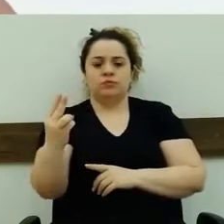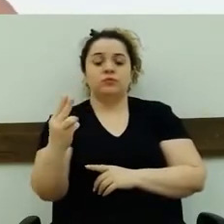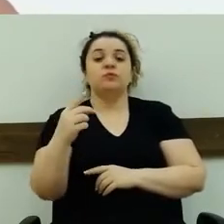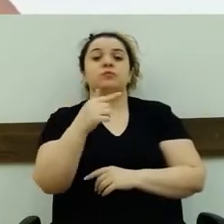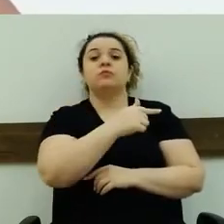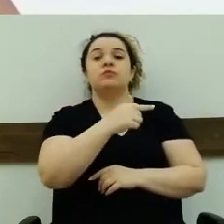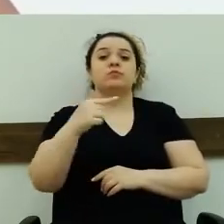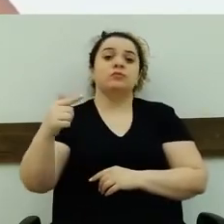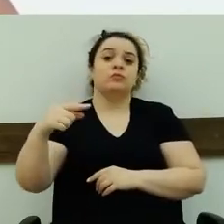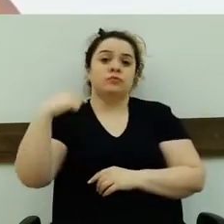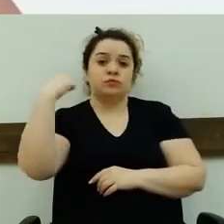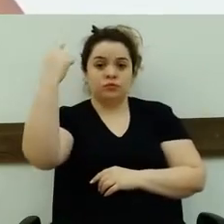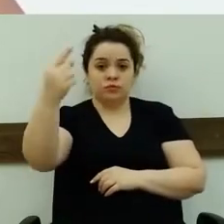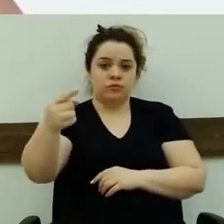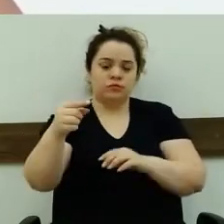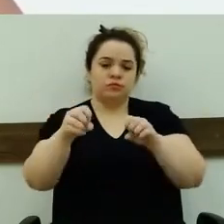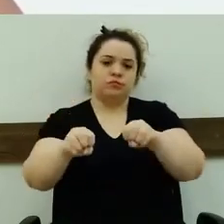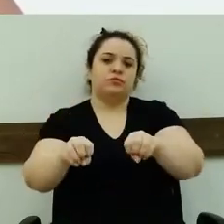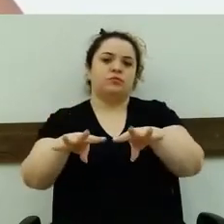nos debates.